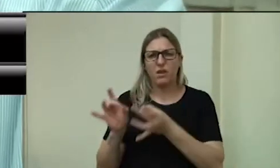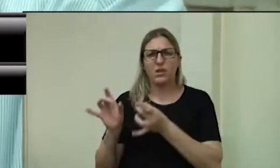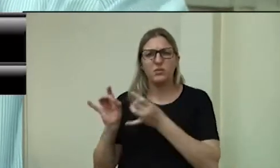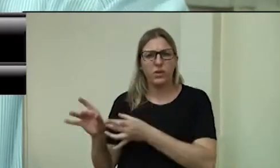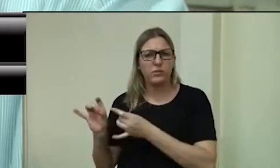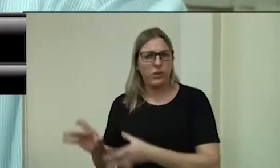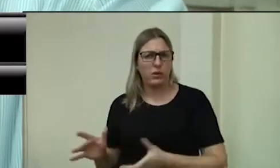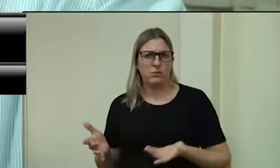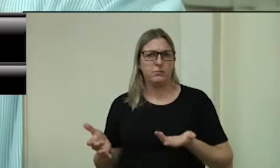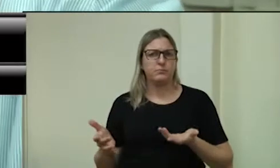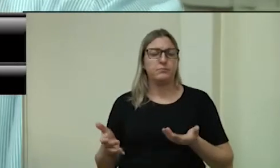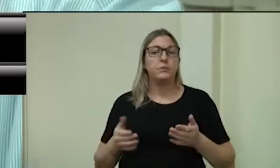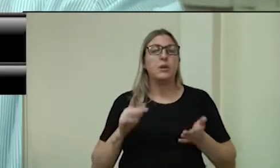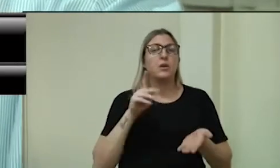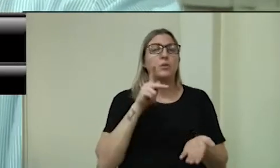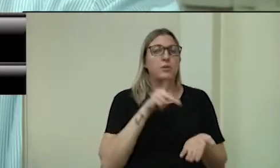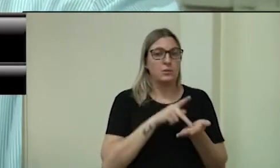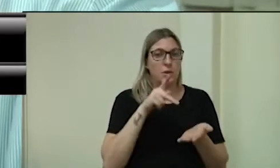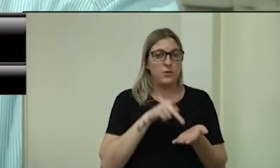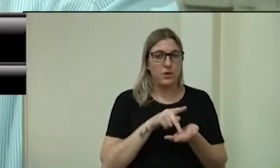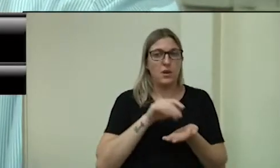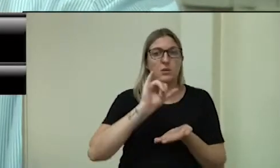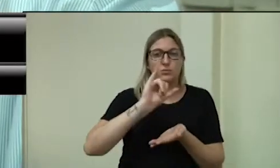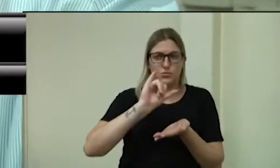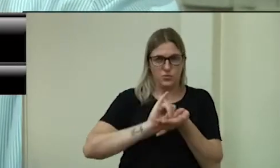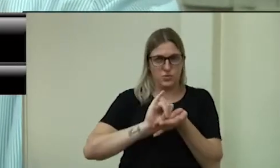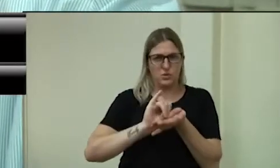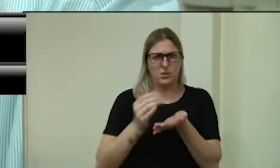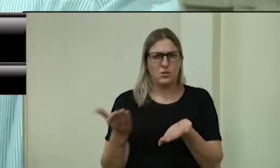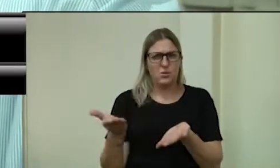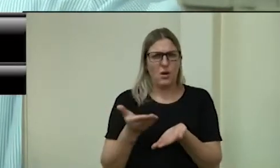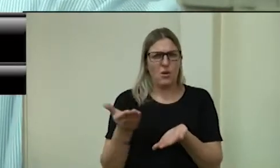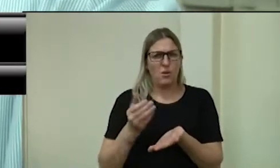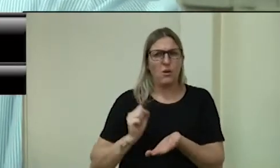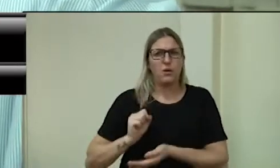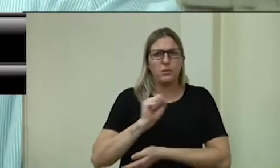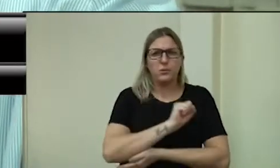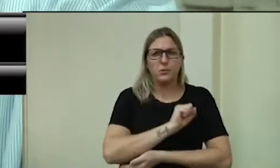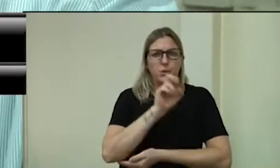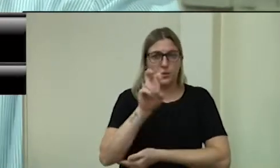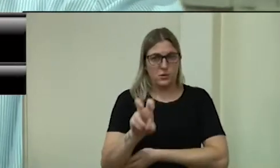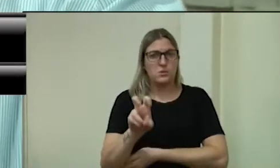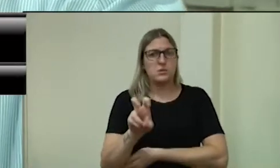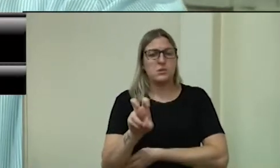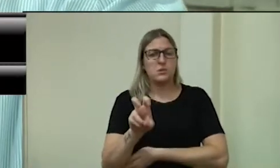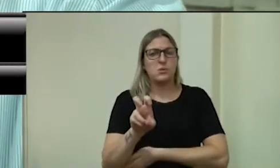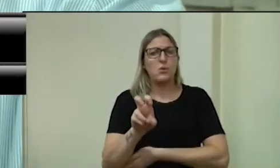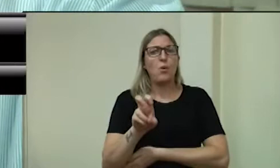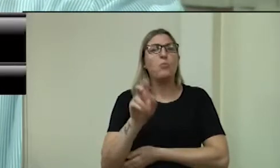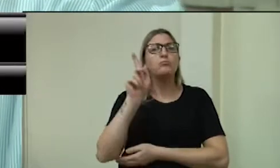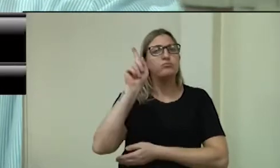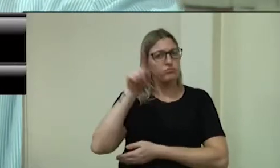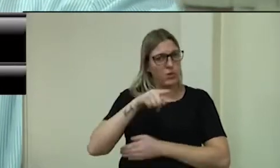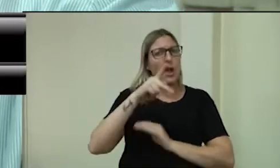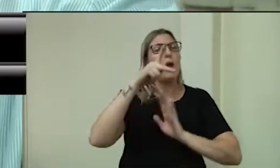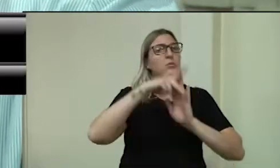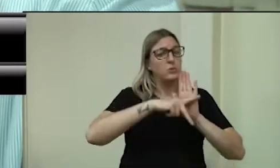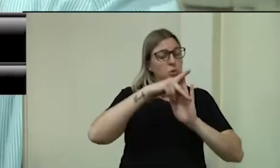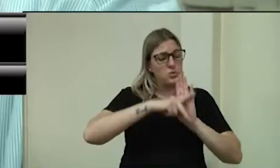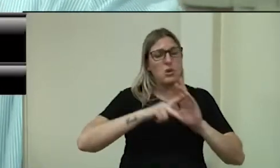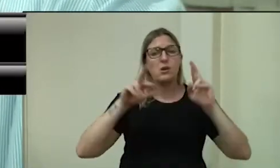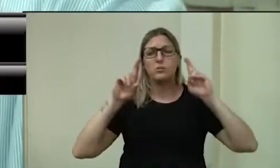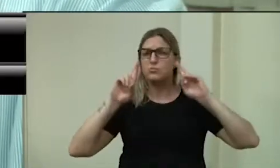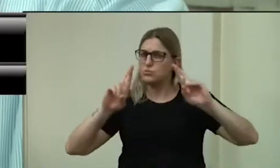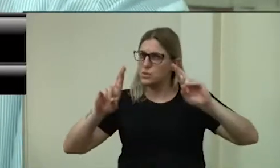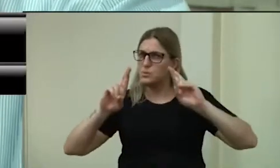distrito, que é o 5. Então, esse é um projeto tanto esperado, que eu